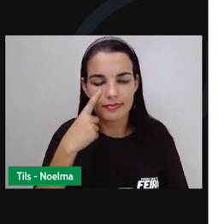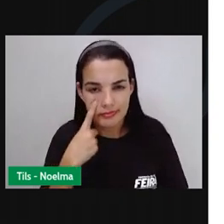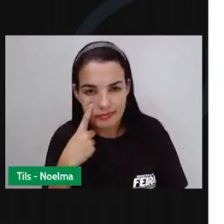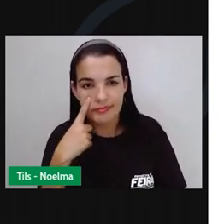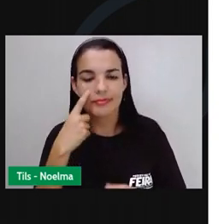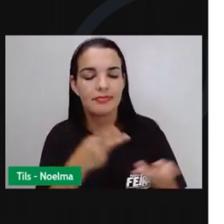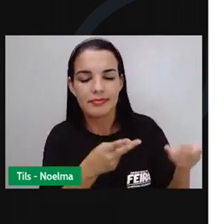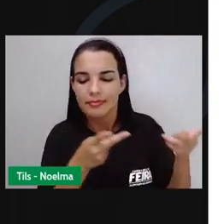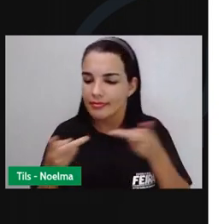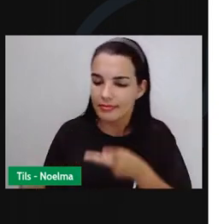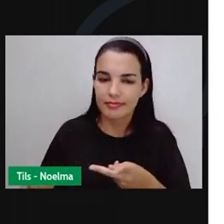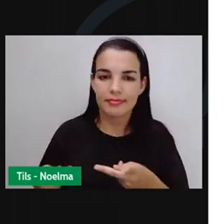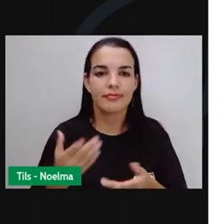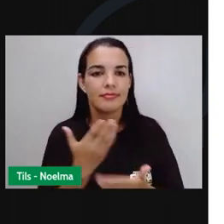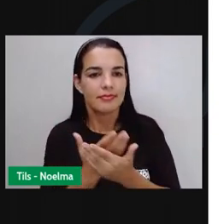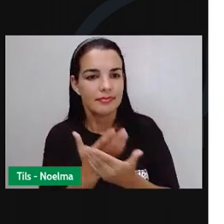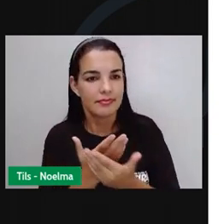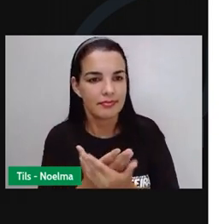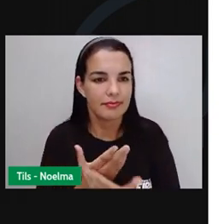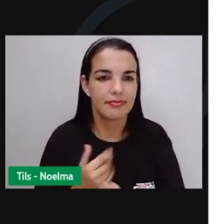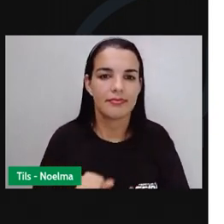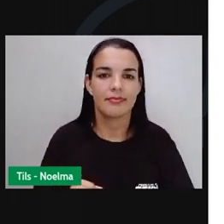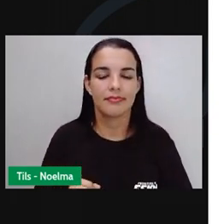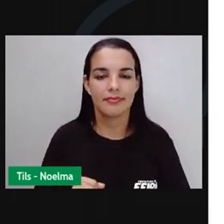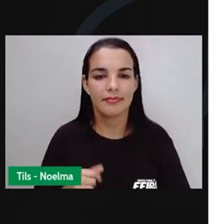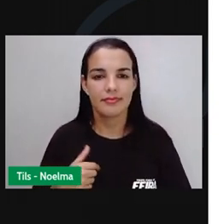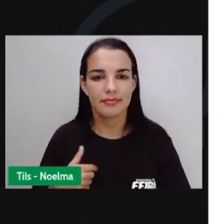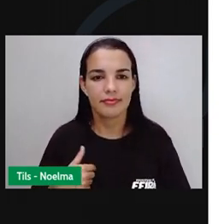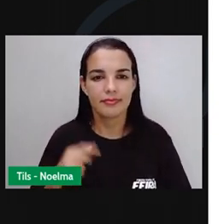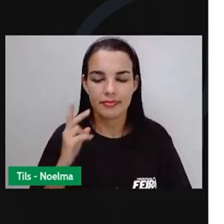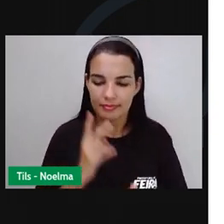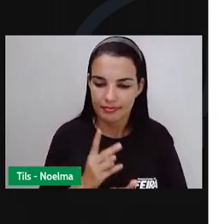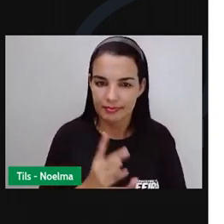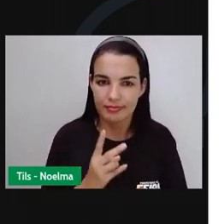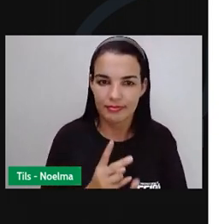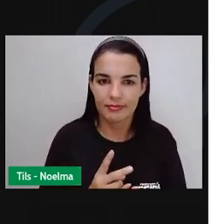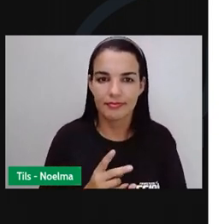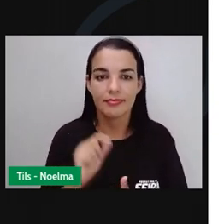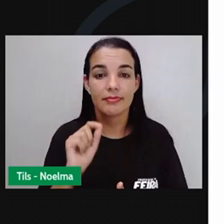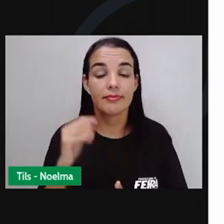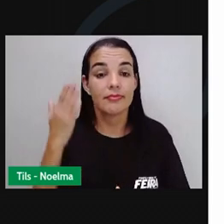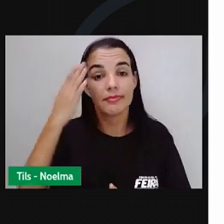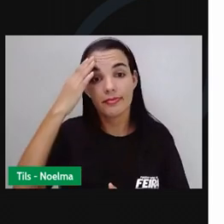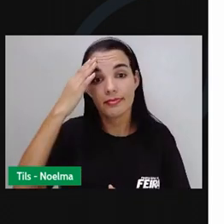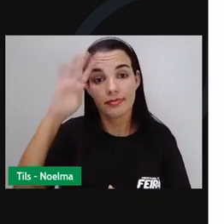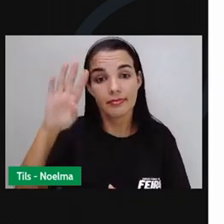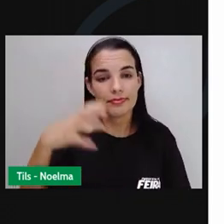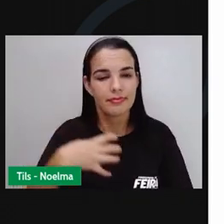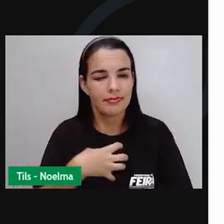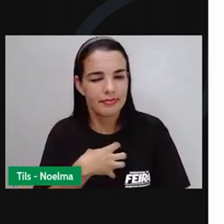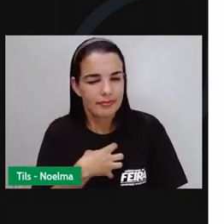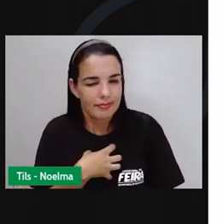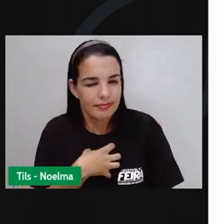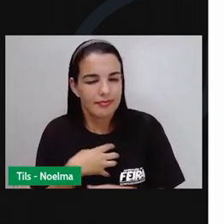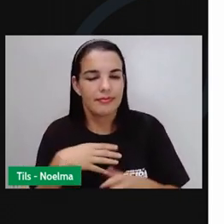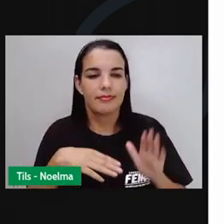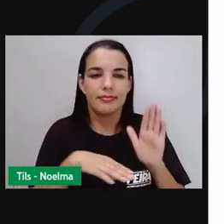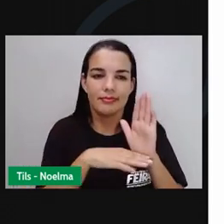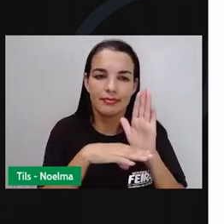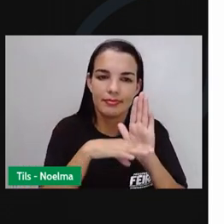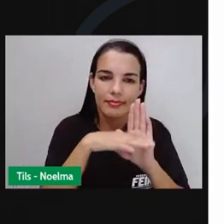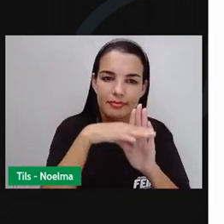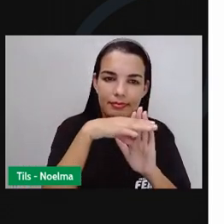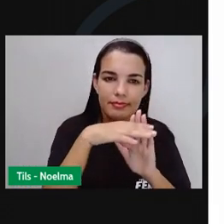leram Cordel, que leram livros meus. E eu vou muito. Principalmente quando eu sinto que tem um projeto bom na escola.